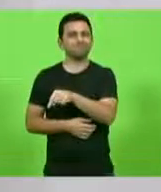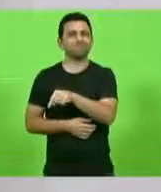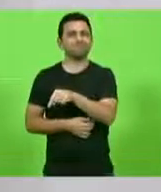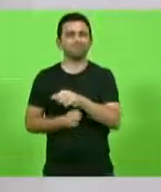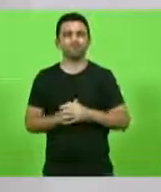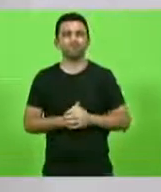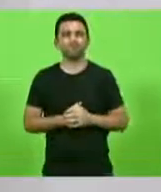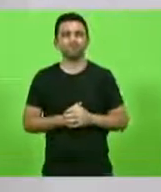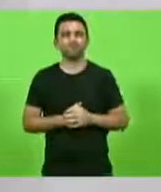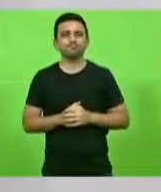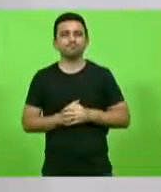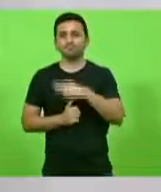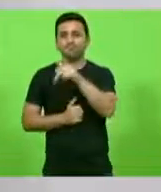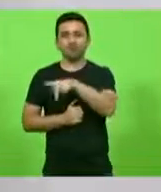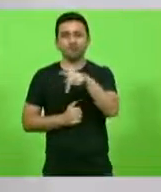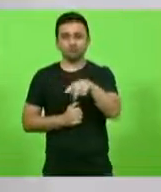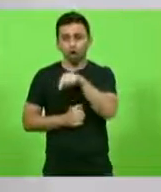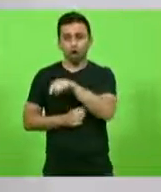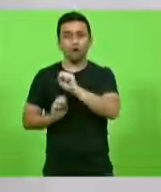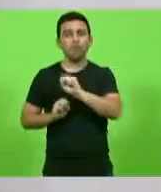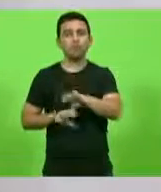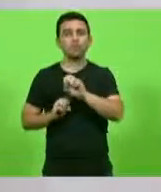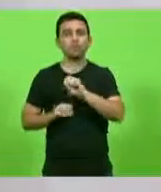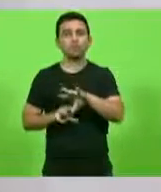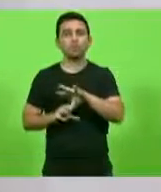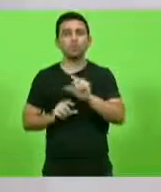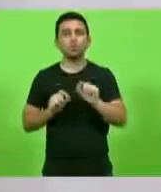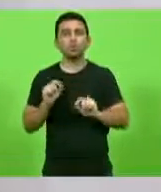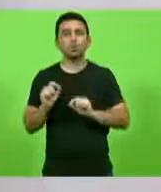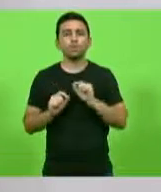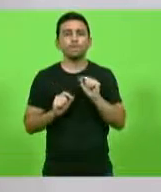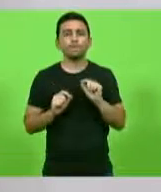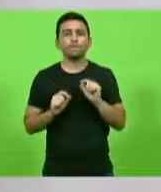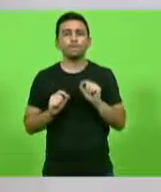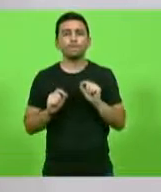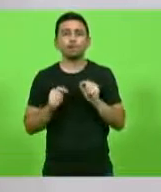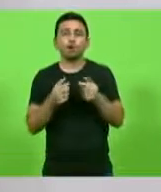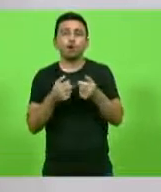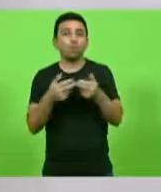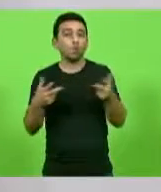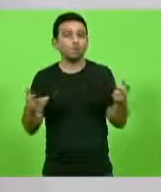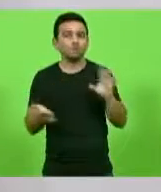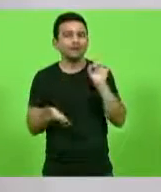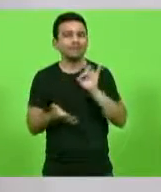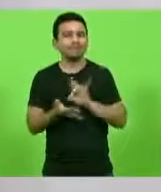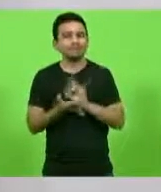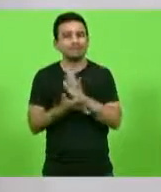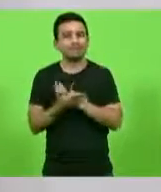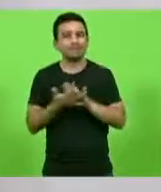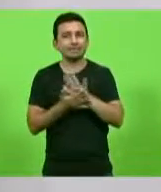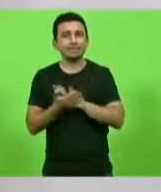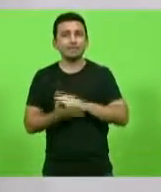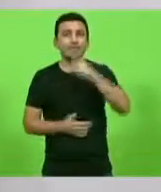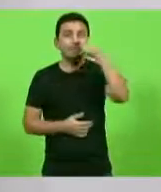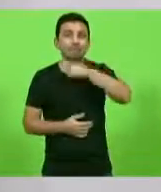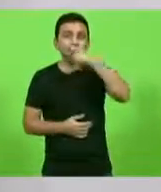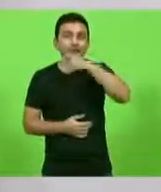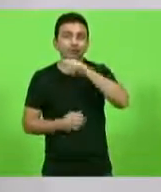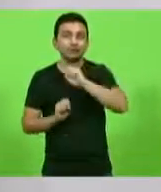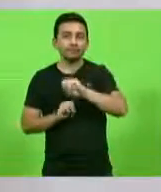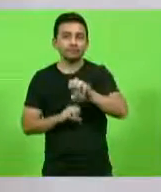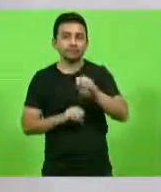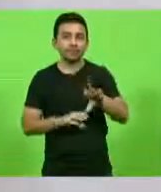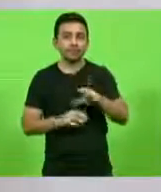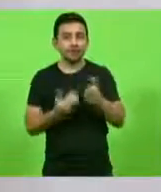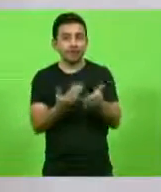De professores que ensinam em sala de aula coisas que não são verdades, que mentem para os